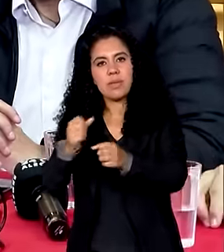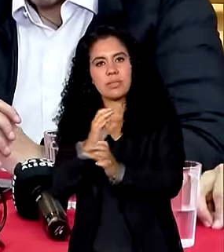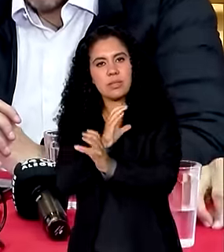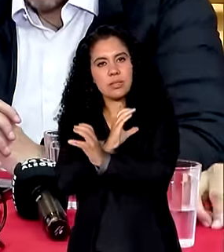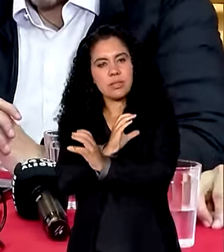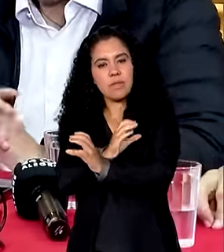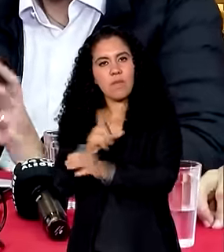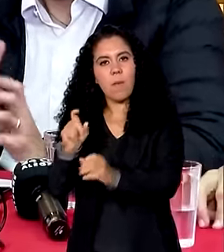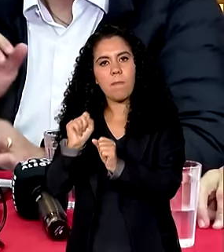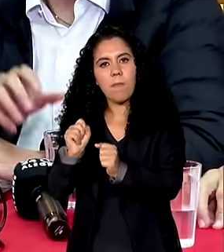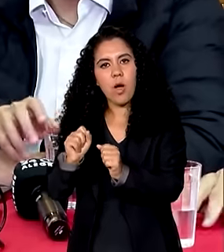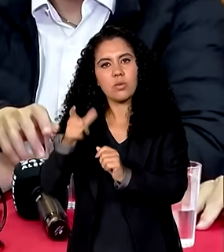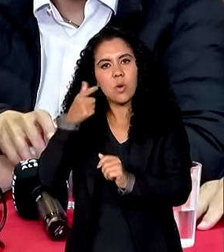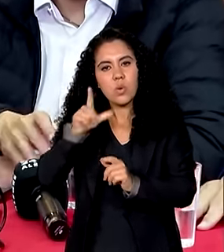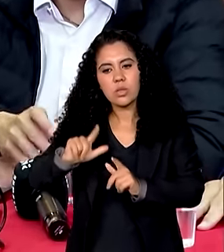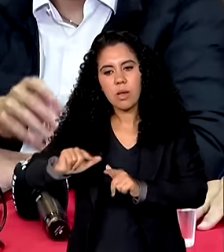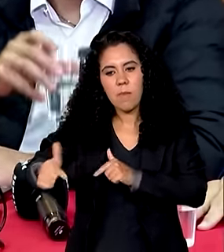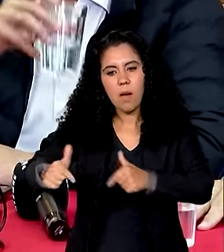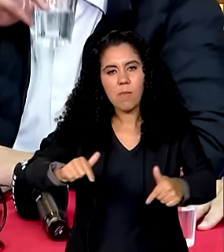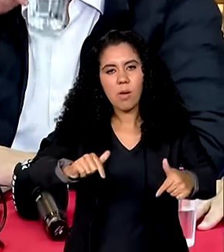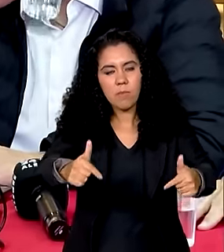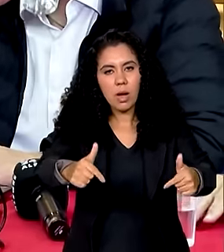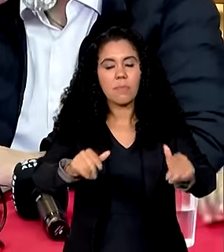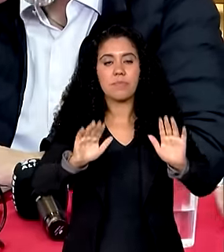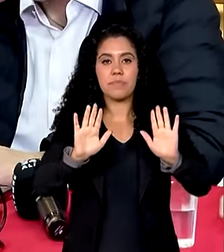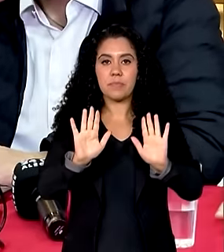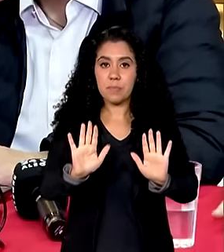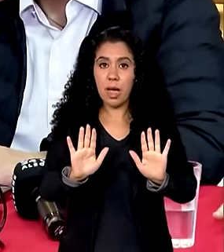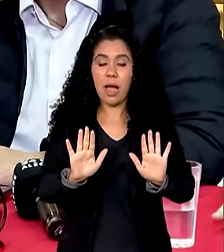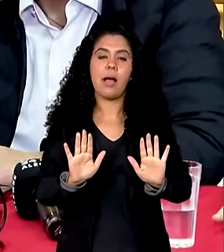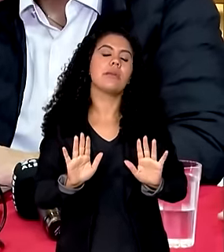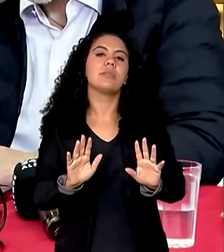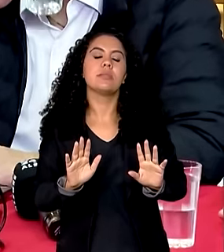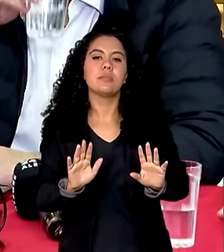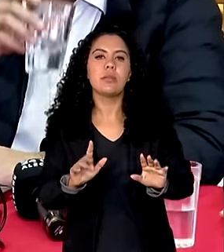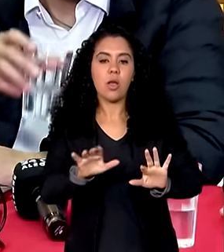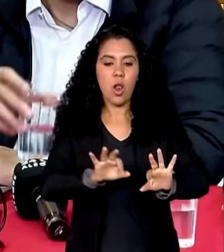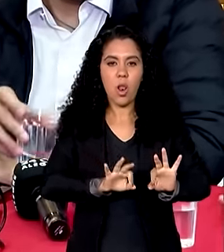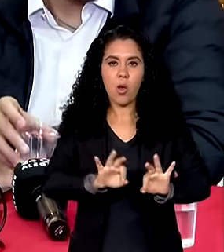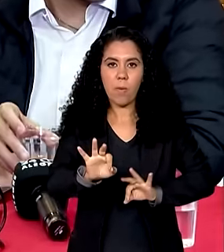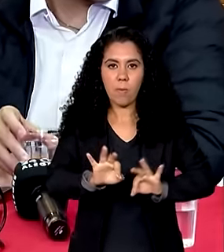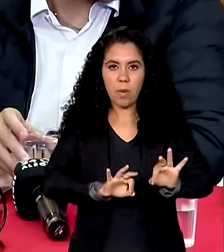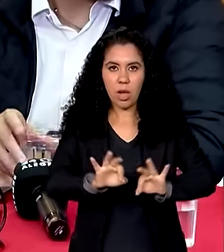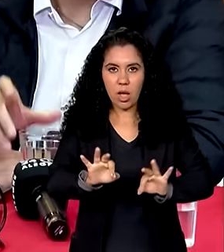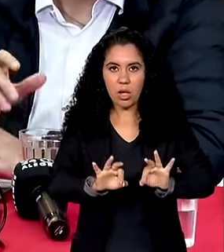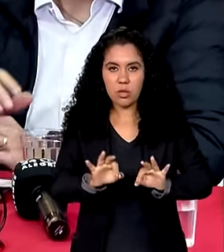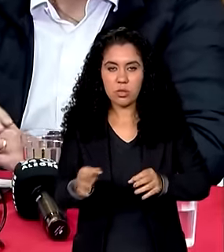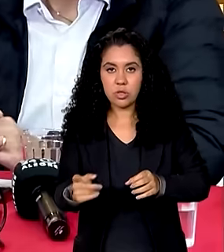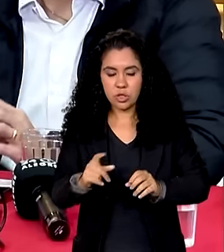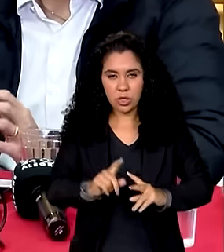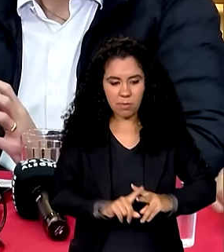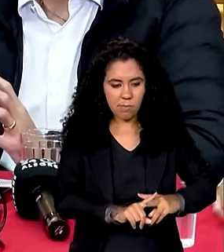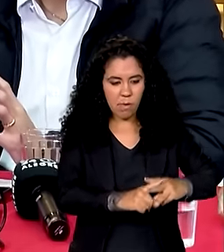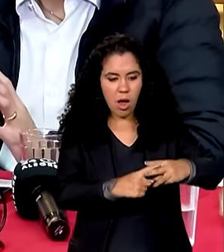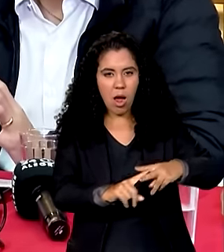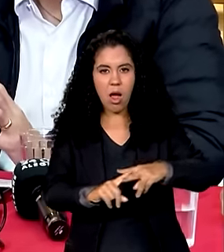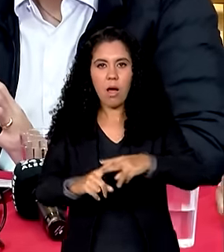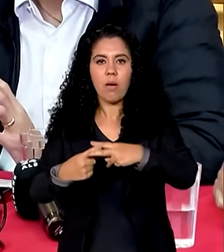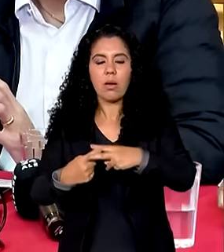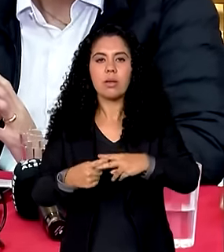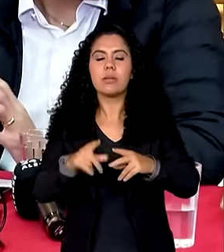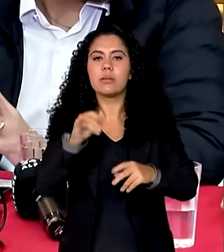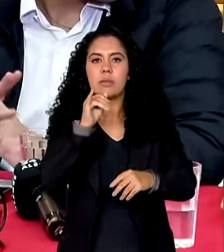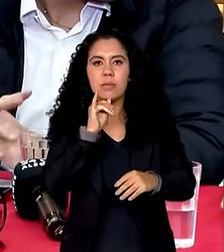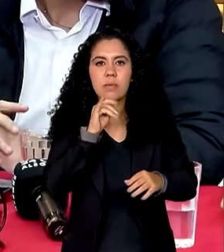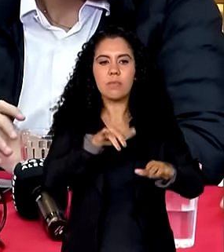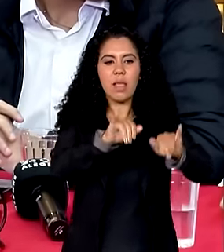as suas ações ali bem nós lá no plano do restabelecimento que são pequenas avarias